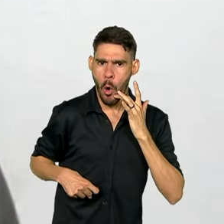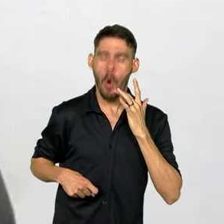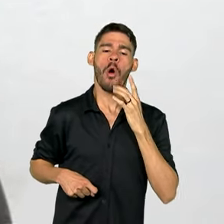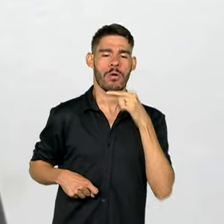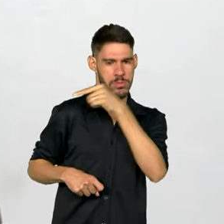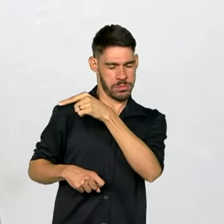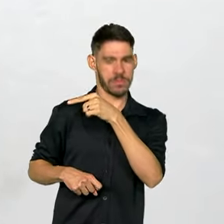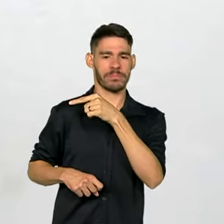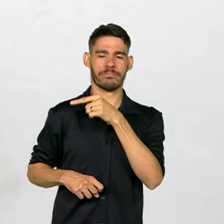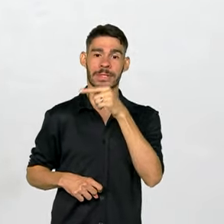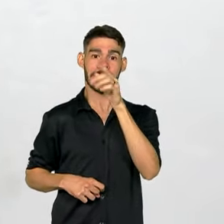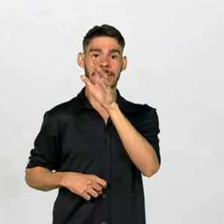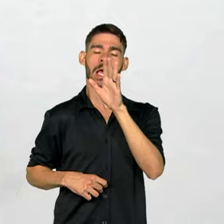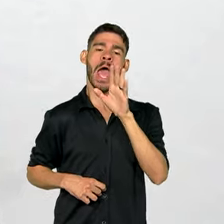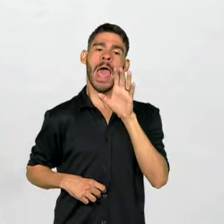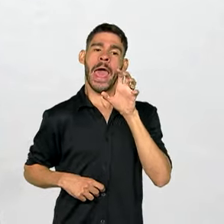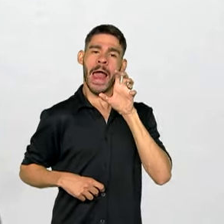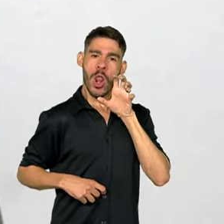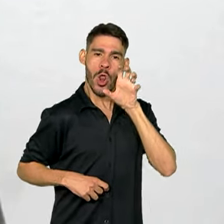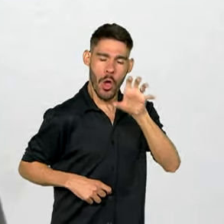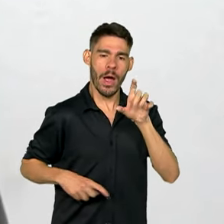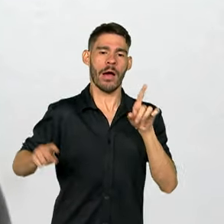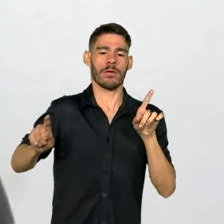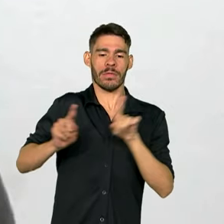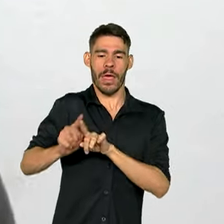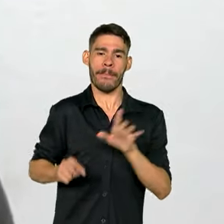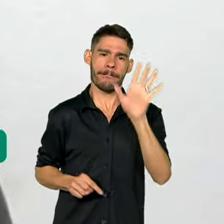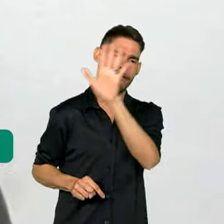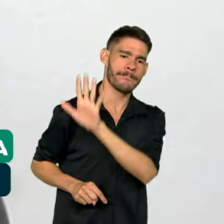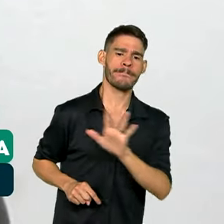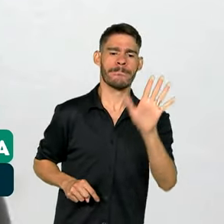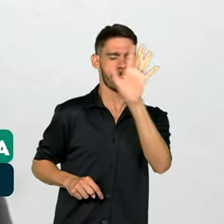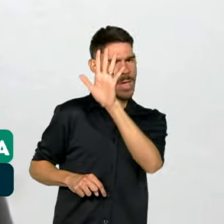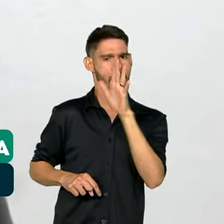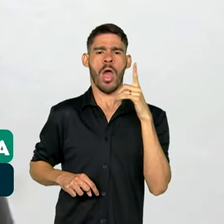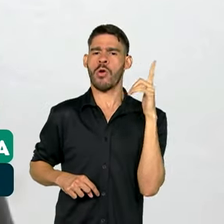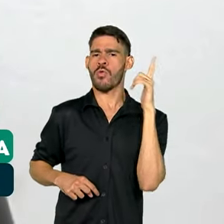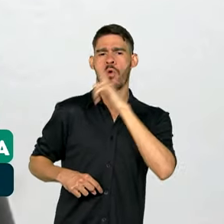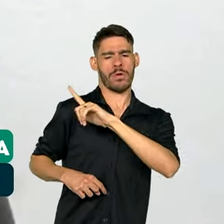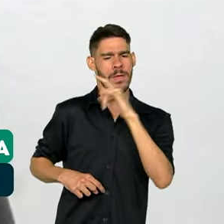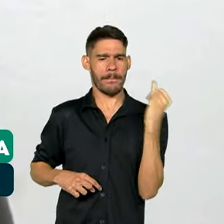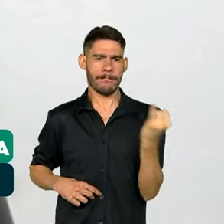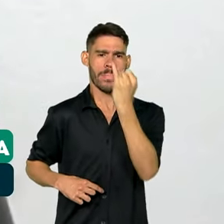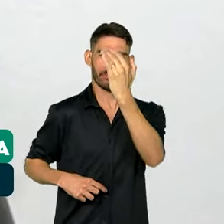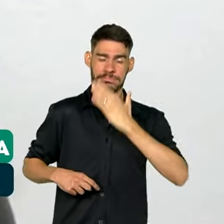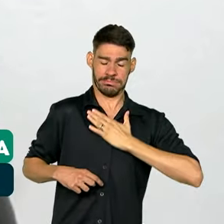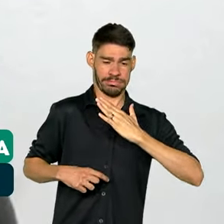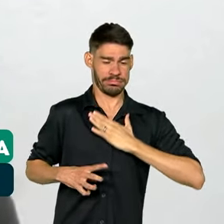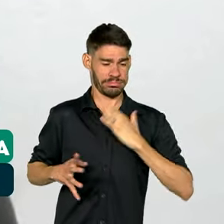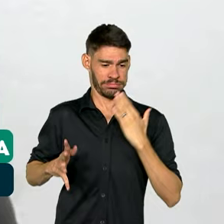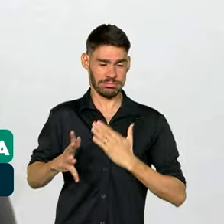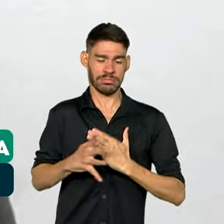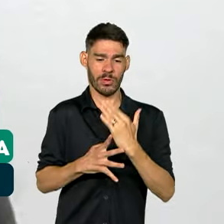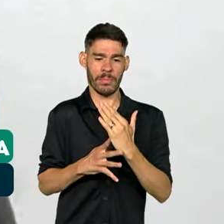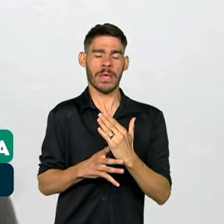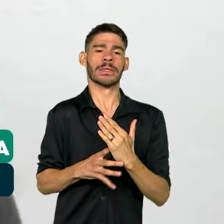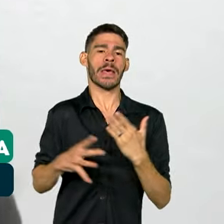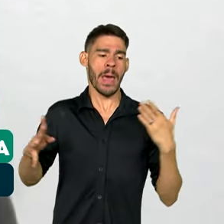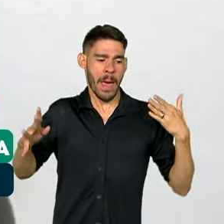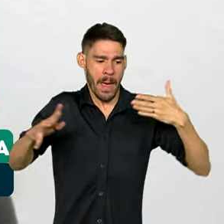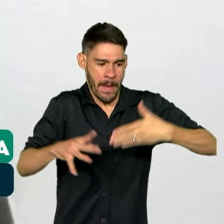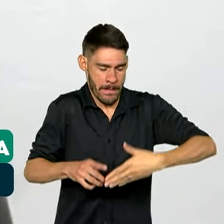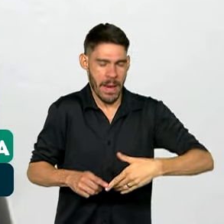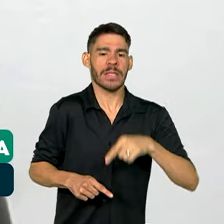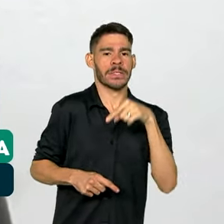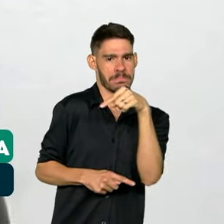nacional quanto em âmbito regional. Foi uma conquista muito importante para mim, uma conquista que, que eu comecei a participar da OBMEB,